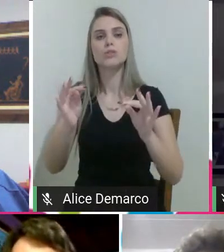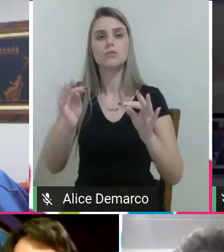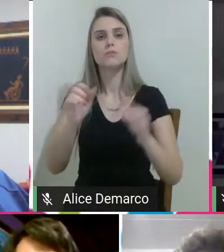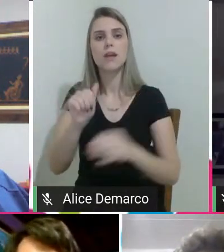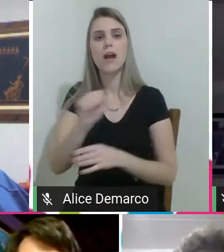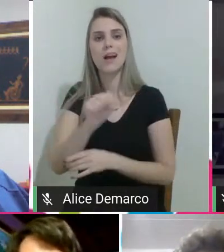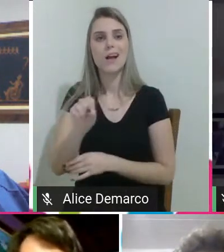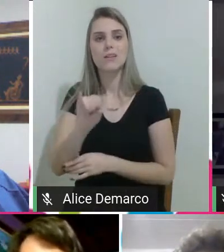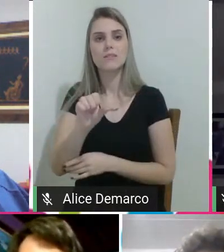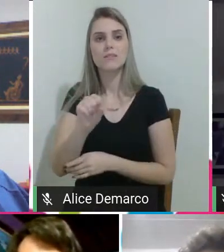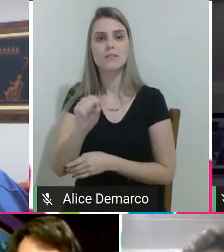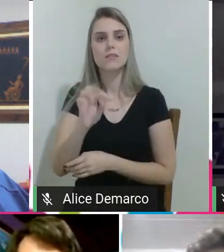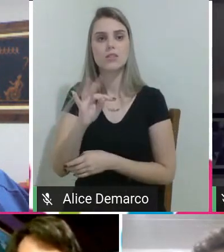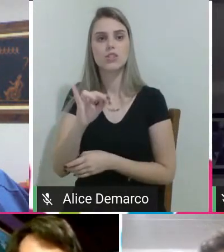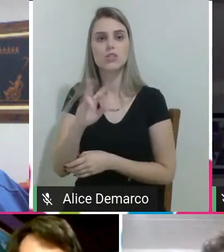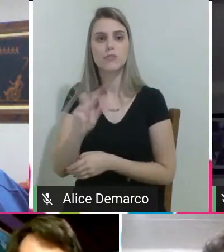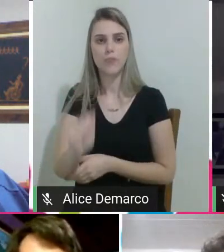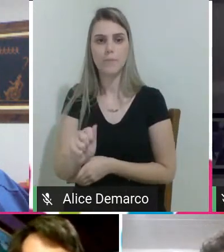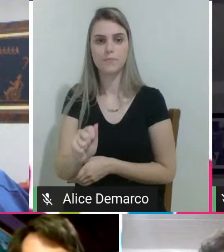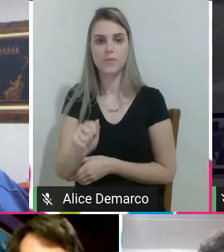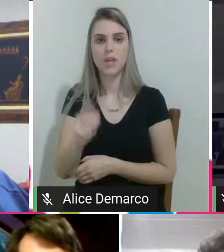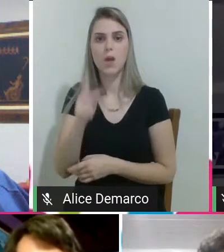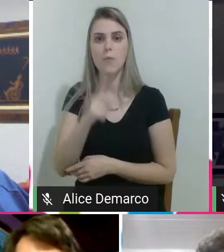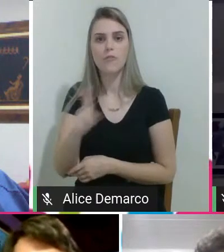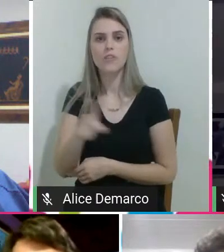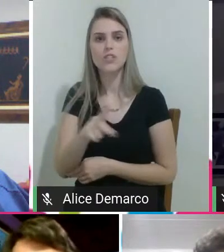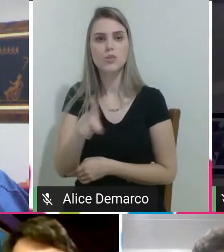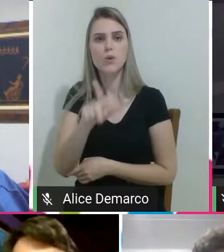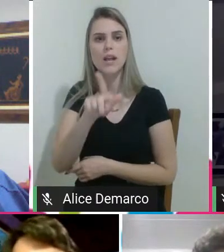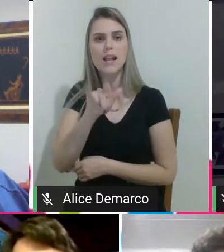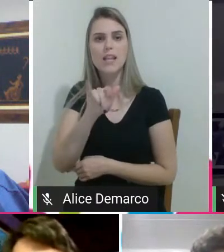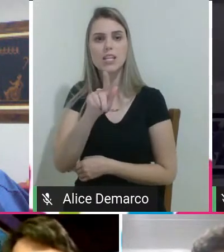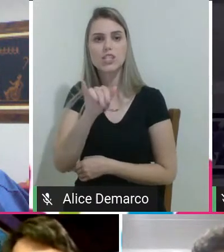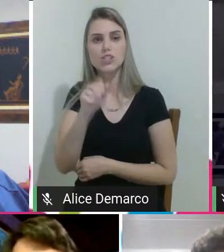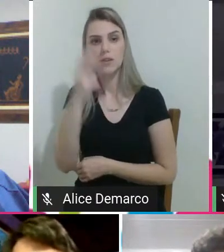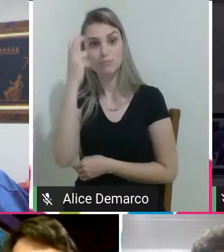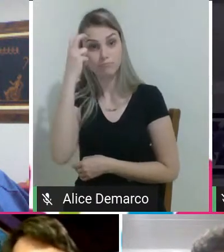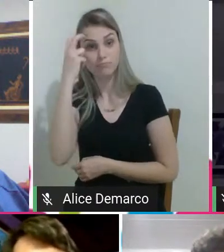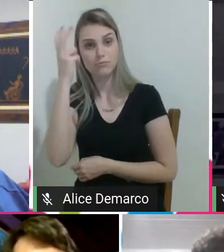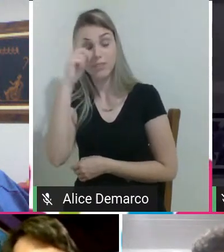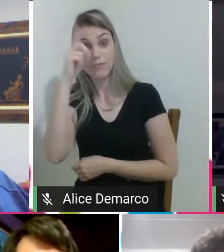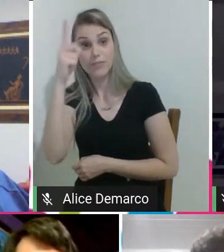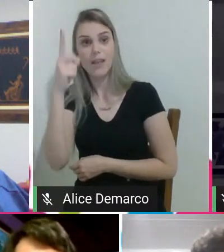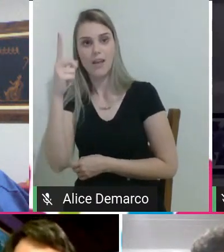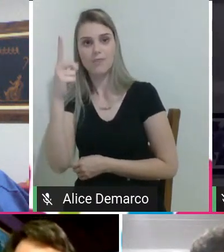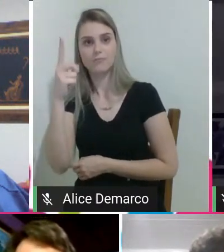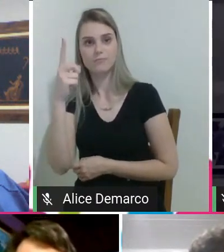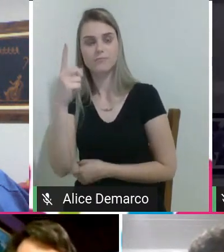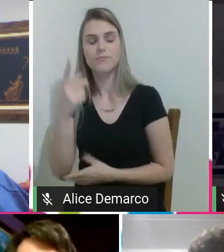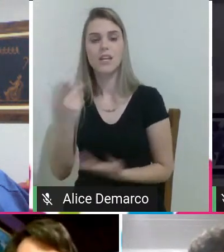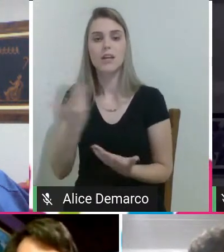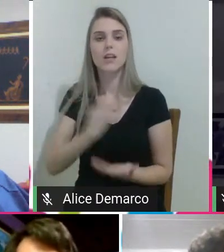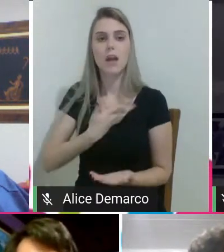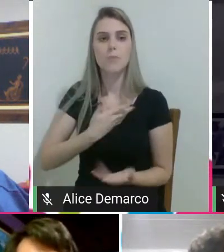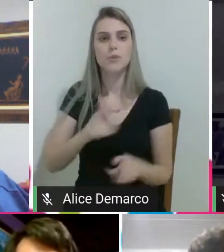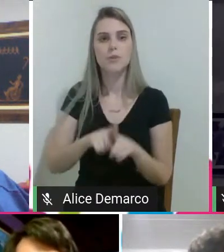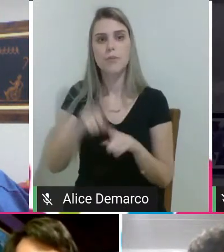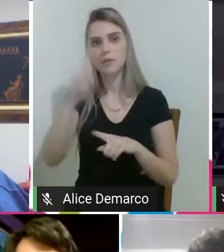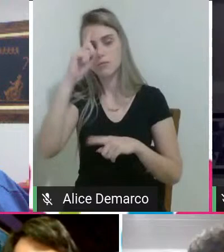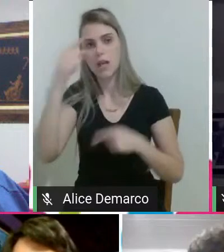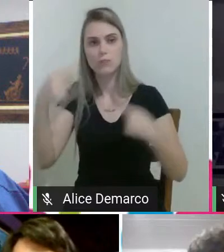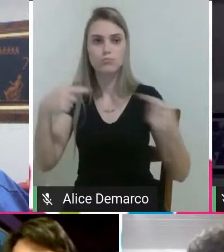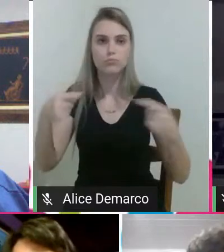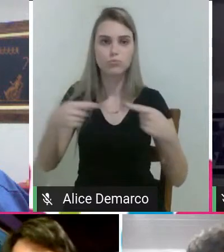certamente surgiu aí da professora Lígia e mais alguns colegas. Então, esse desafio foi lançado para a gente enquanto